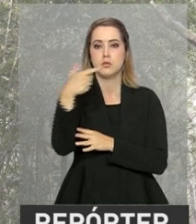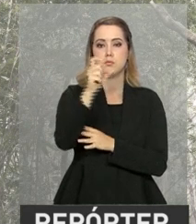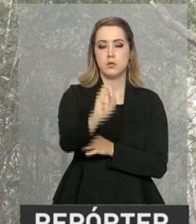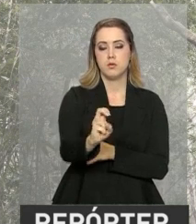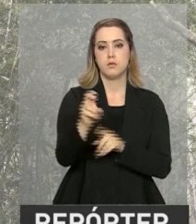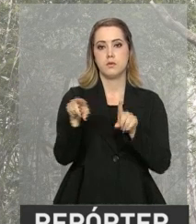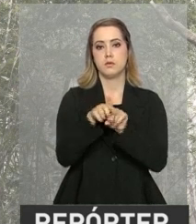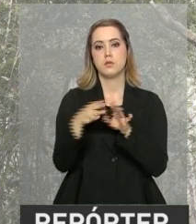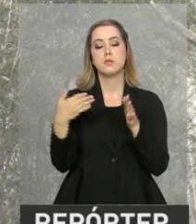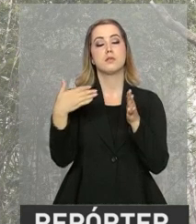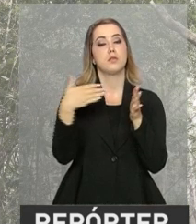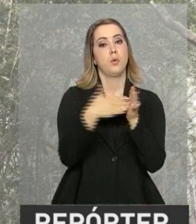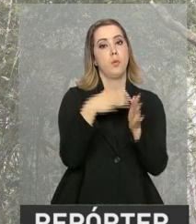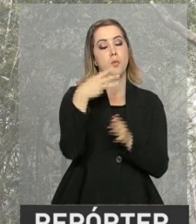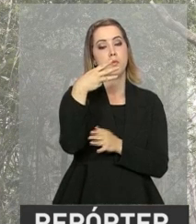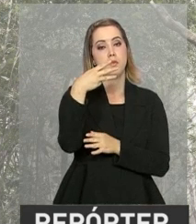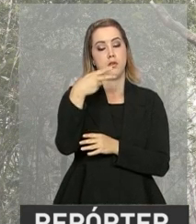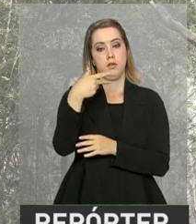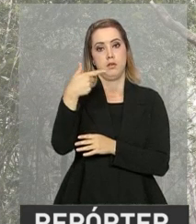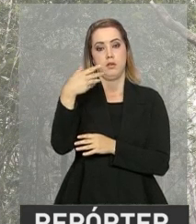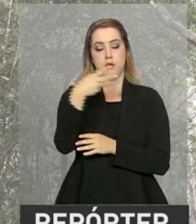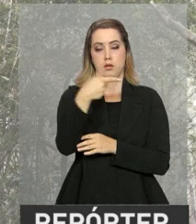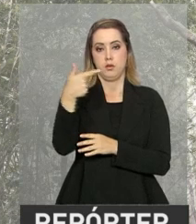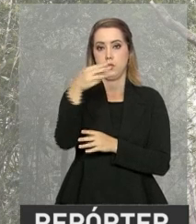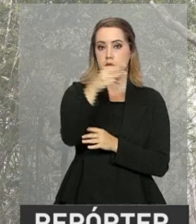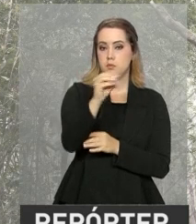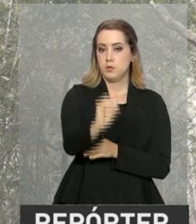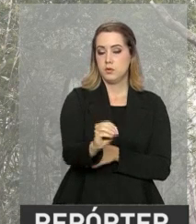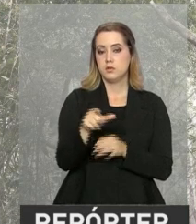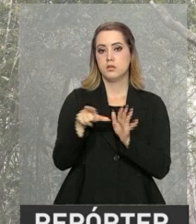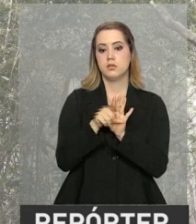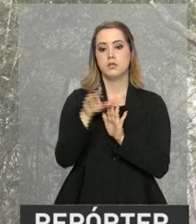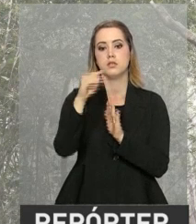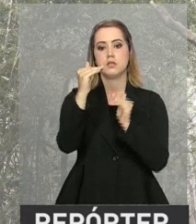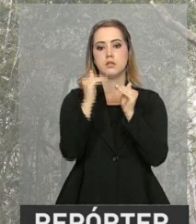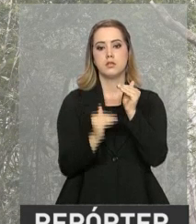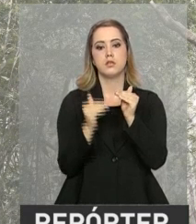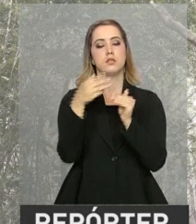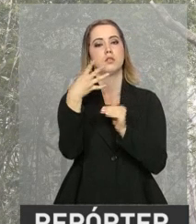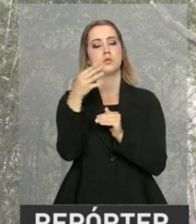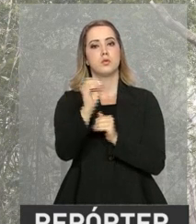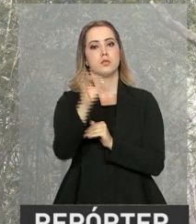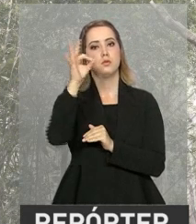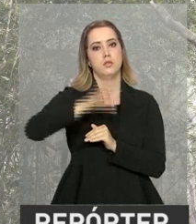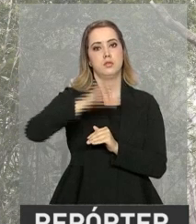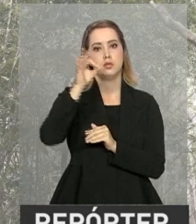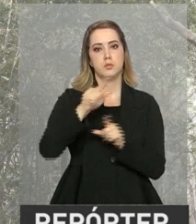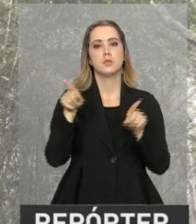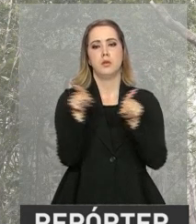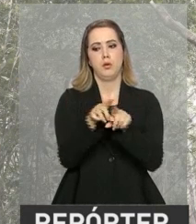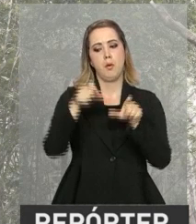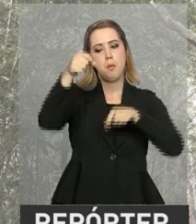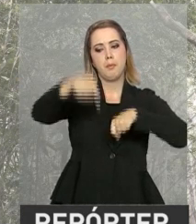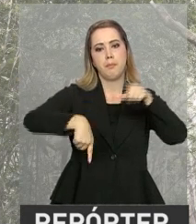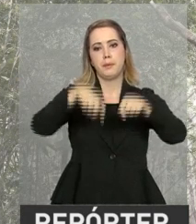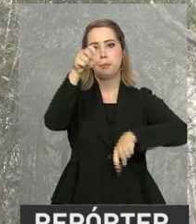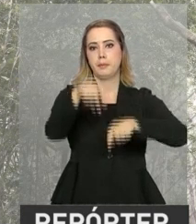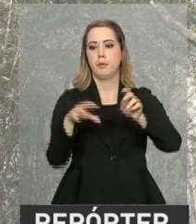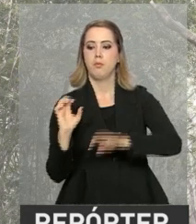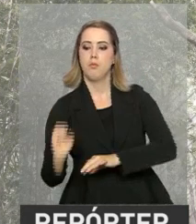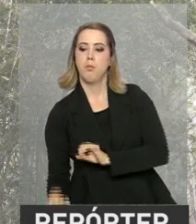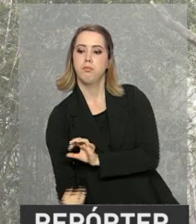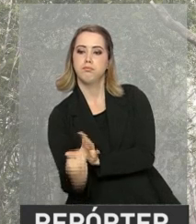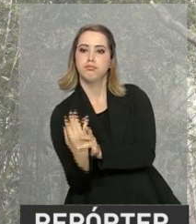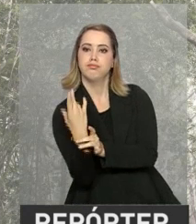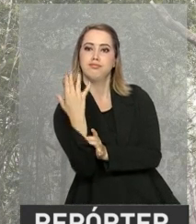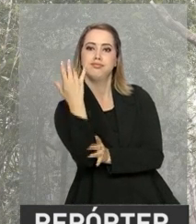43% até 2030. O país ainda quer, neste período, reflorestar 12 milhões de